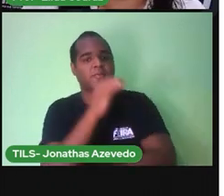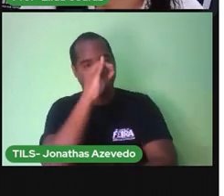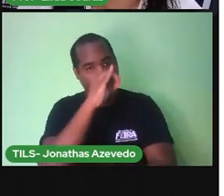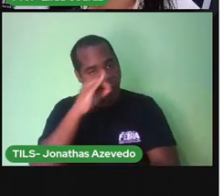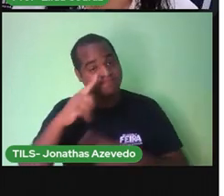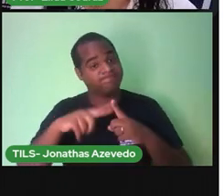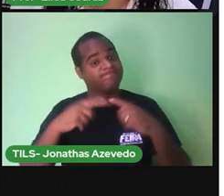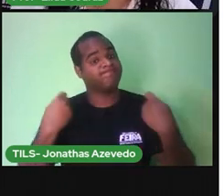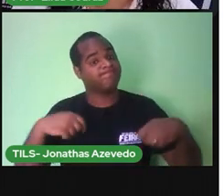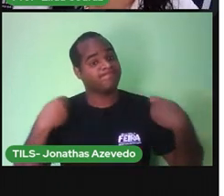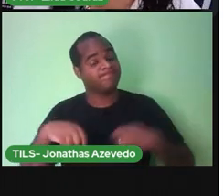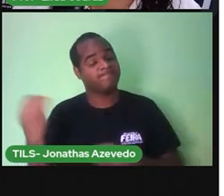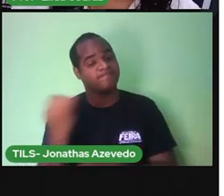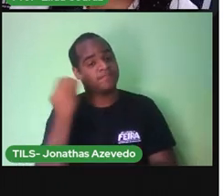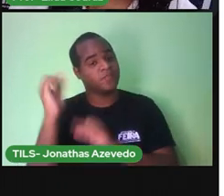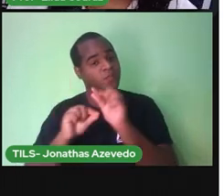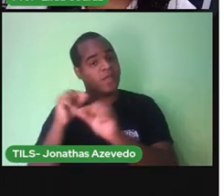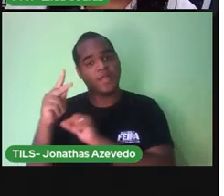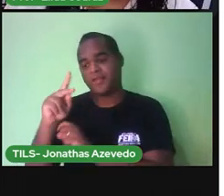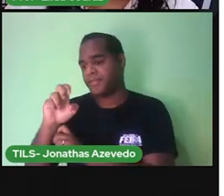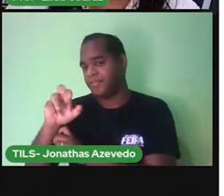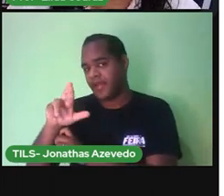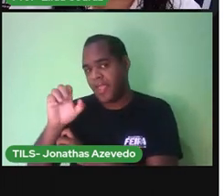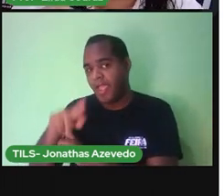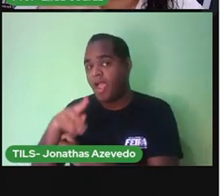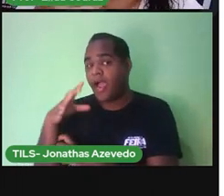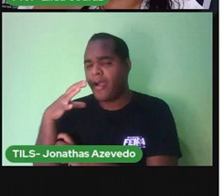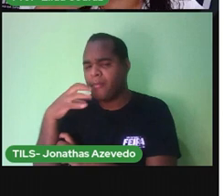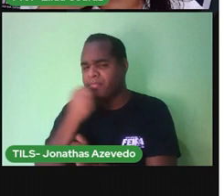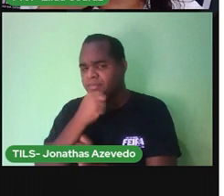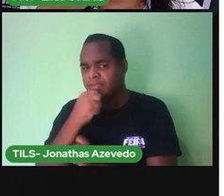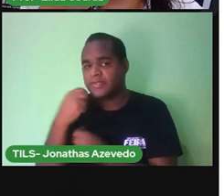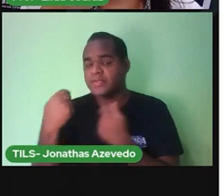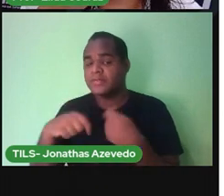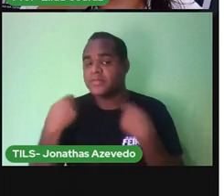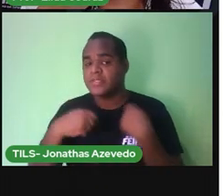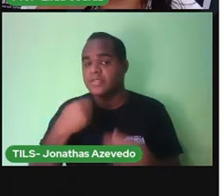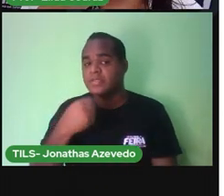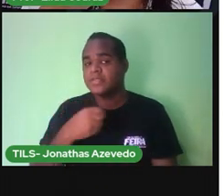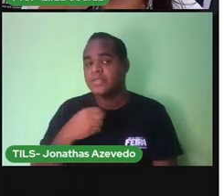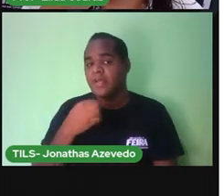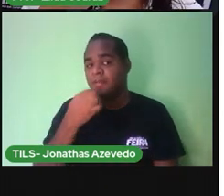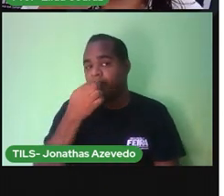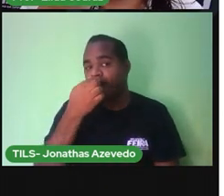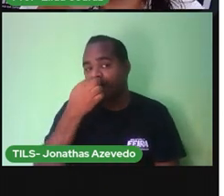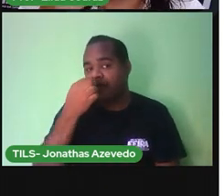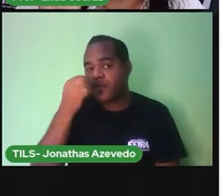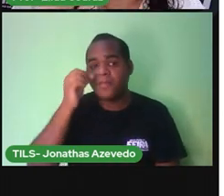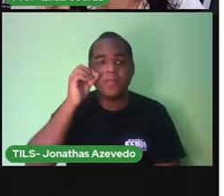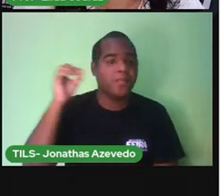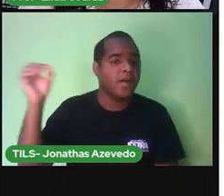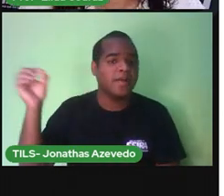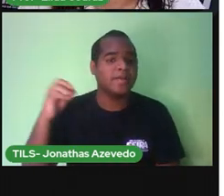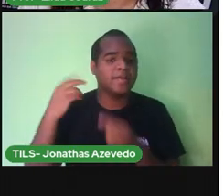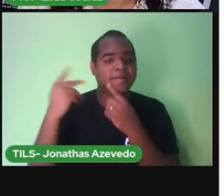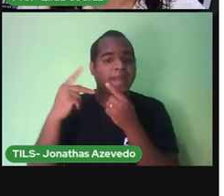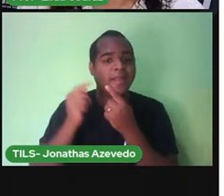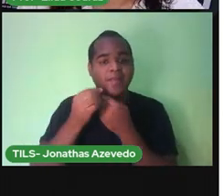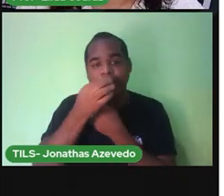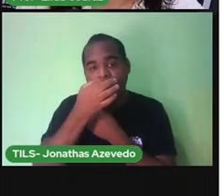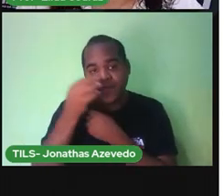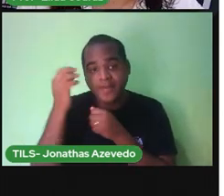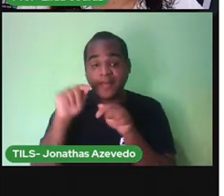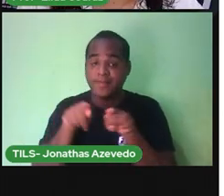preciso que uma pré-ar subisse correndo para tirar o fiapo. Também uma